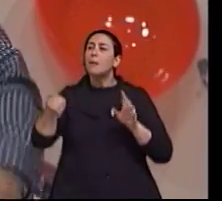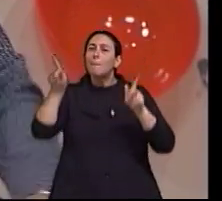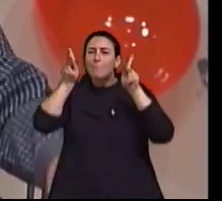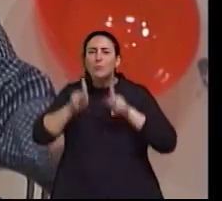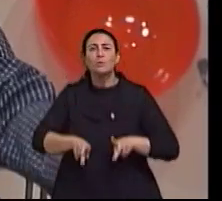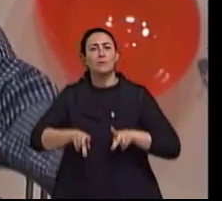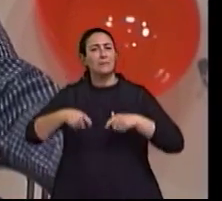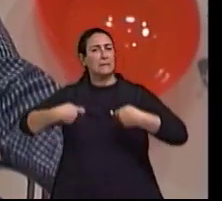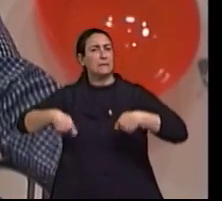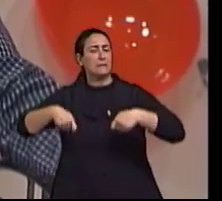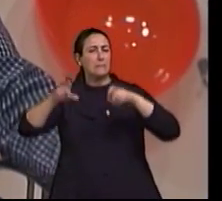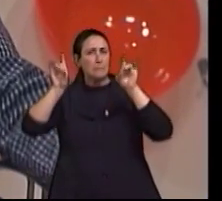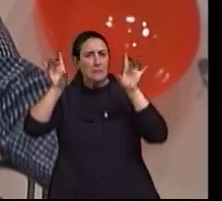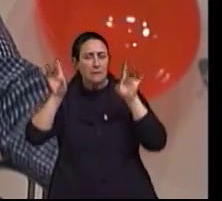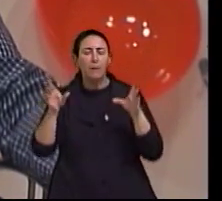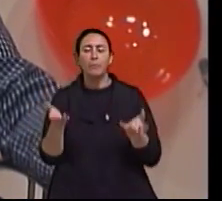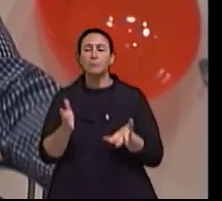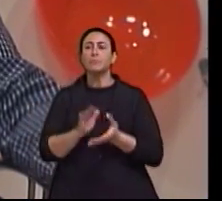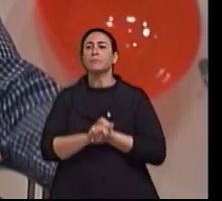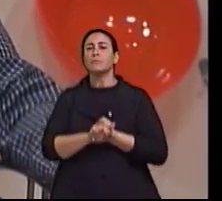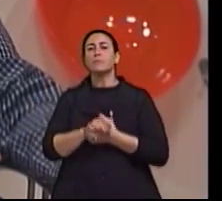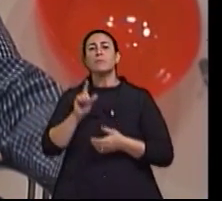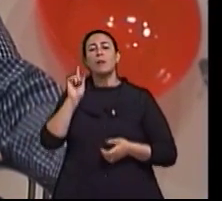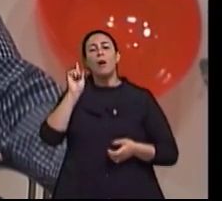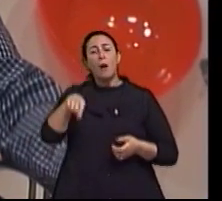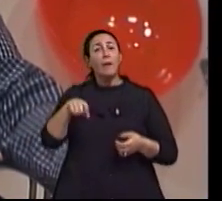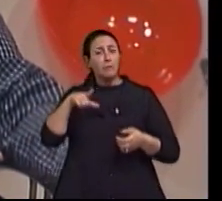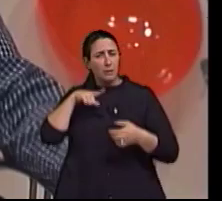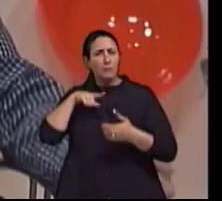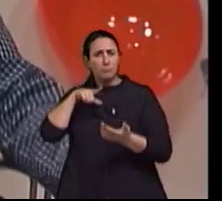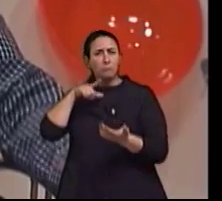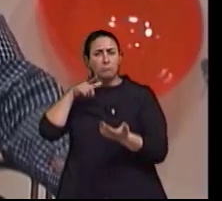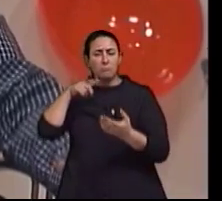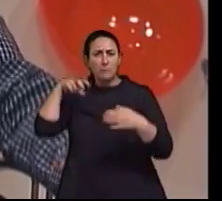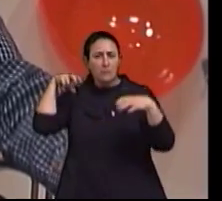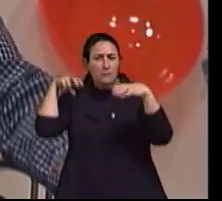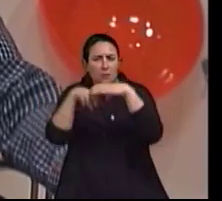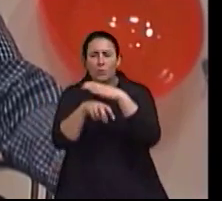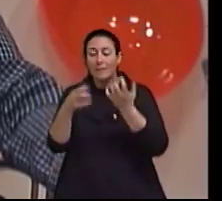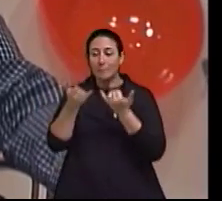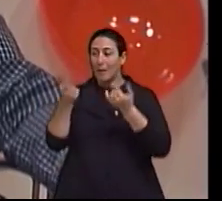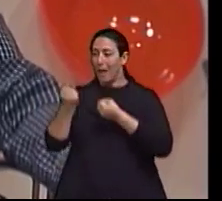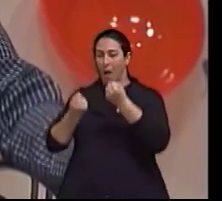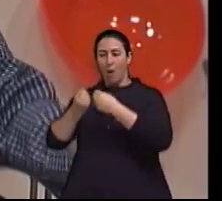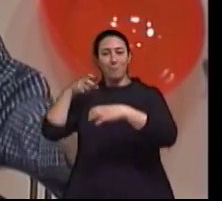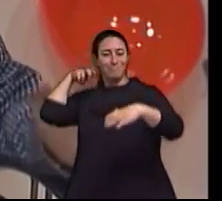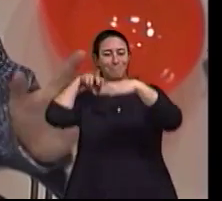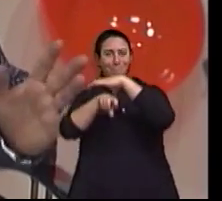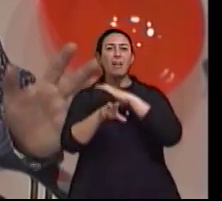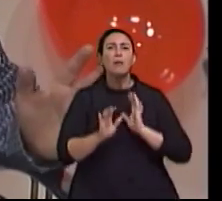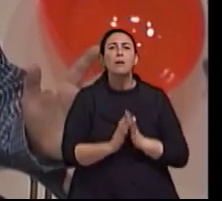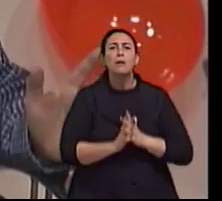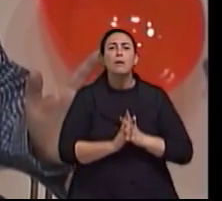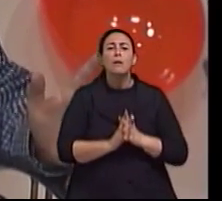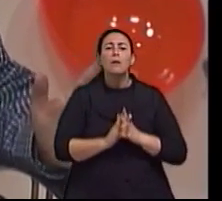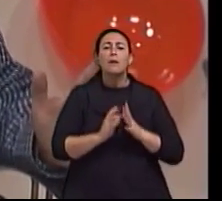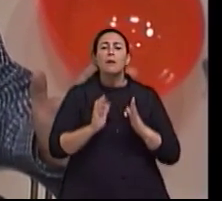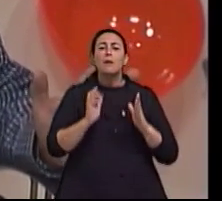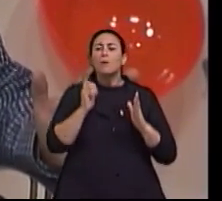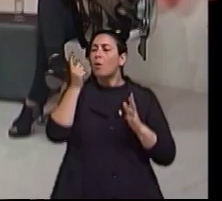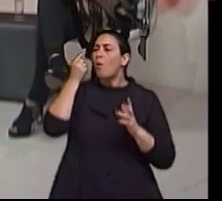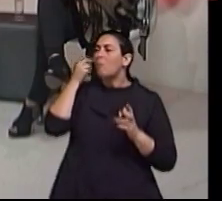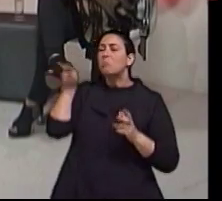estacionarem ali, mas são pessoas jovens, pessoas que não têm nenhum problema,